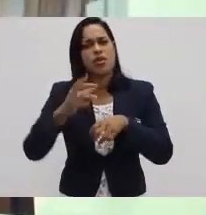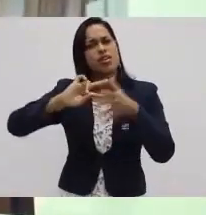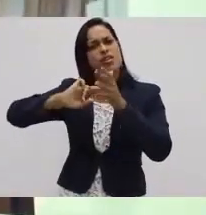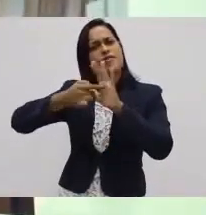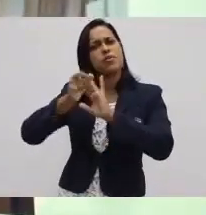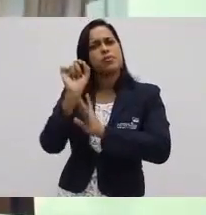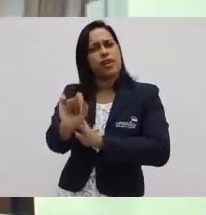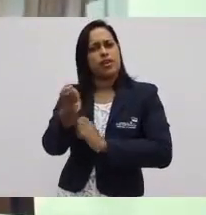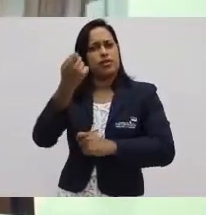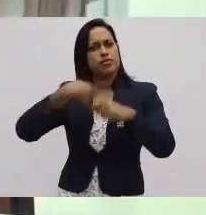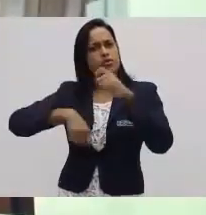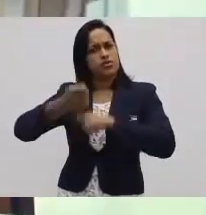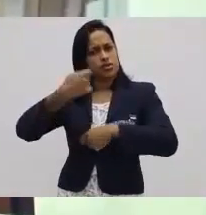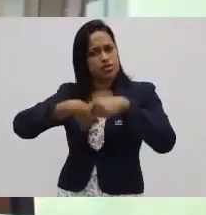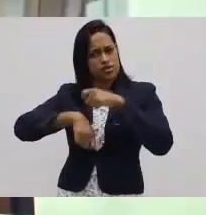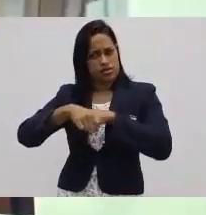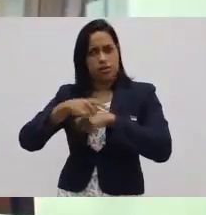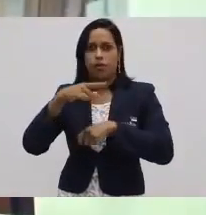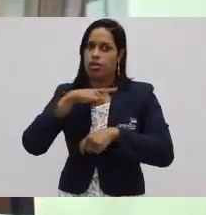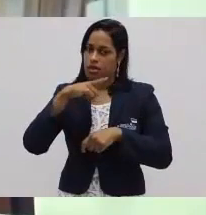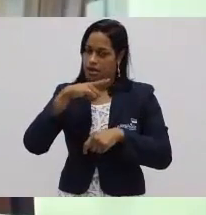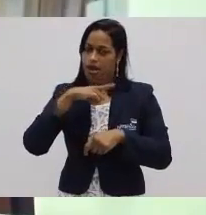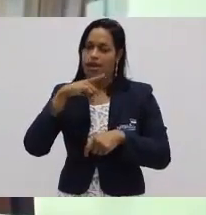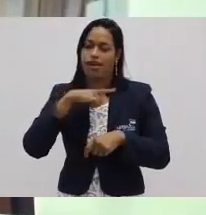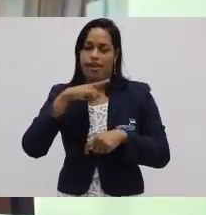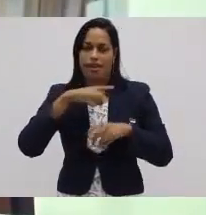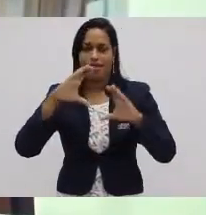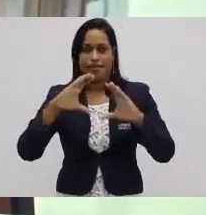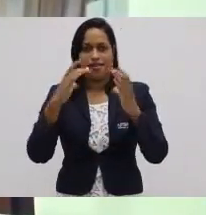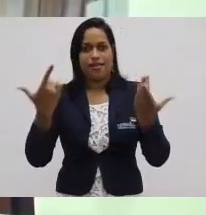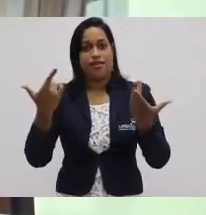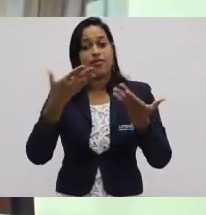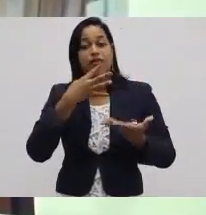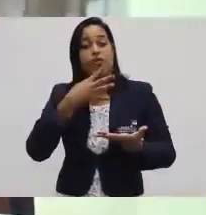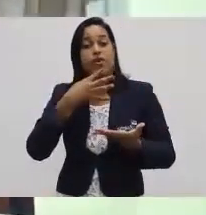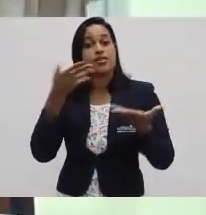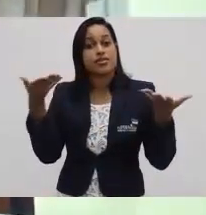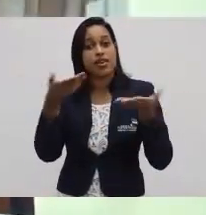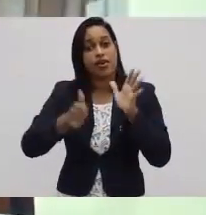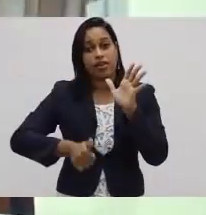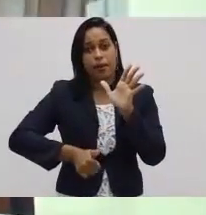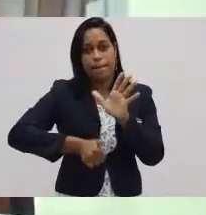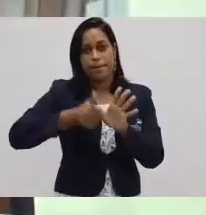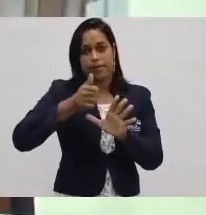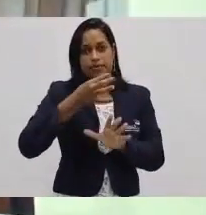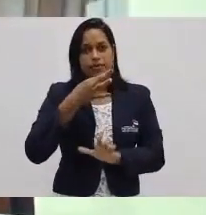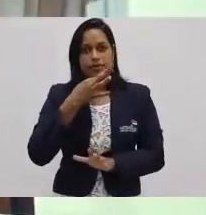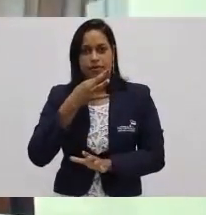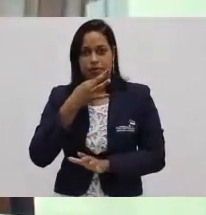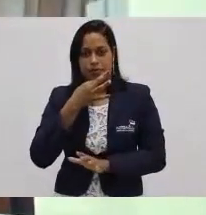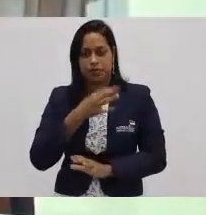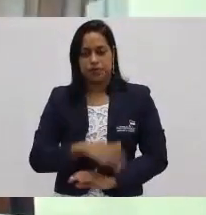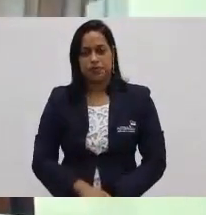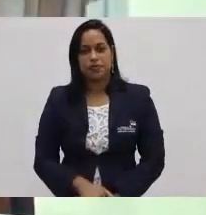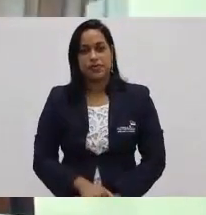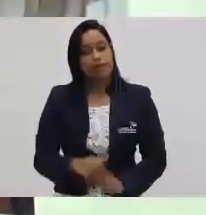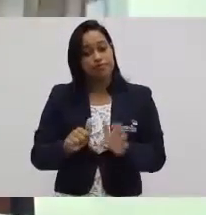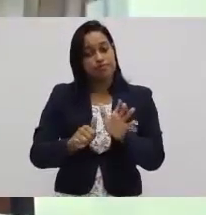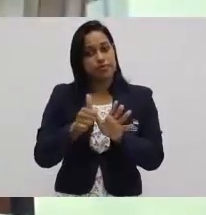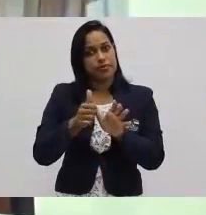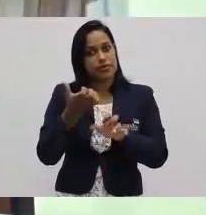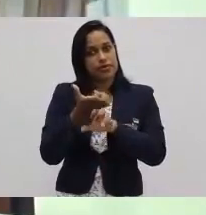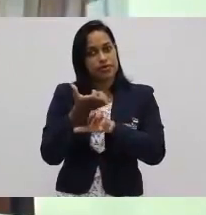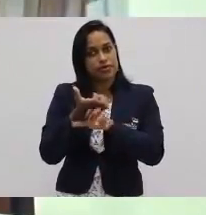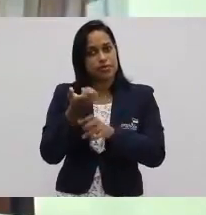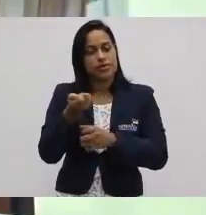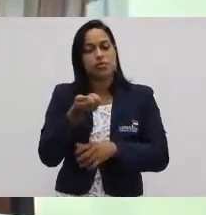a administração? Na verdade tem muita coisa a ver, é isso que a gente vai conhecer nessa primeira competência. A disciplina produção